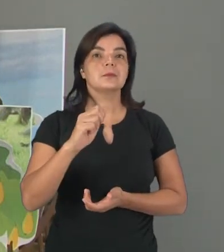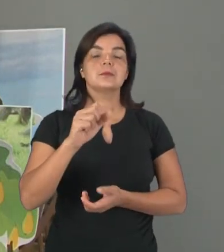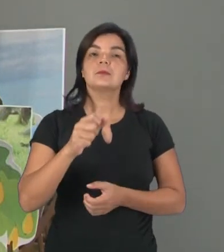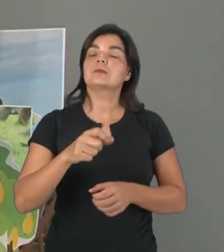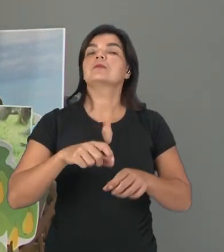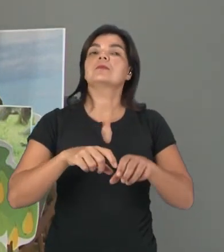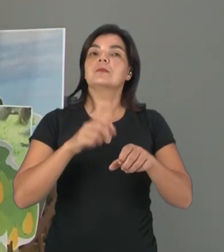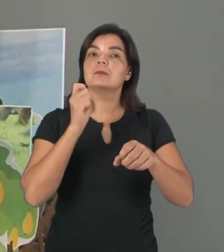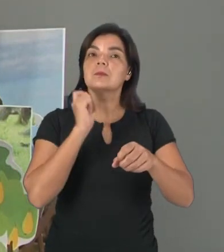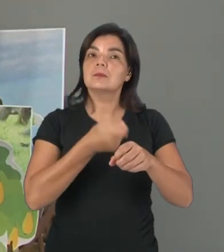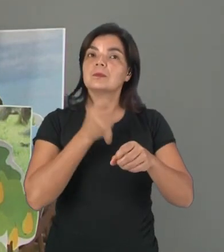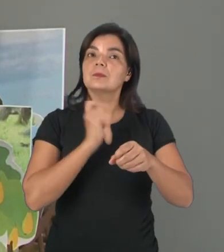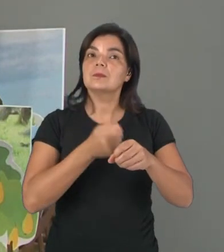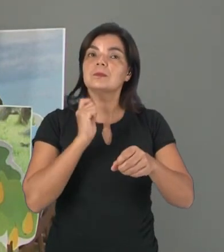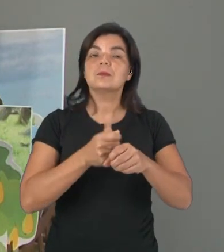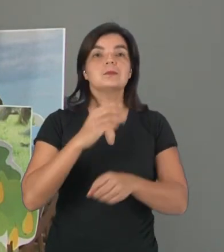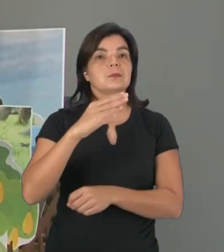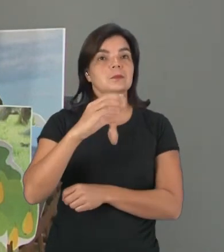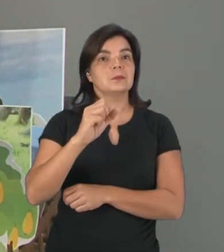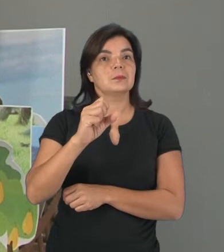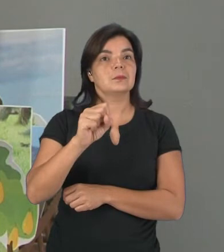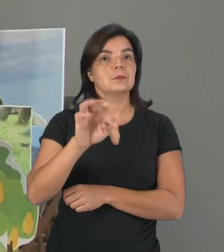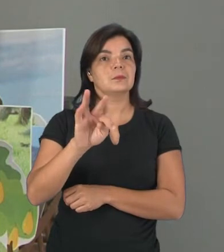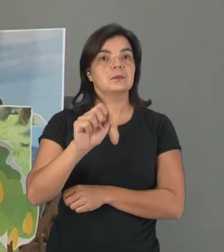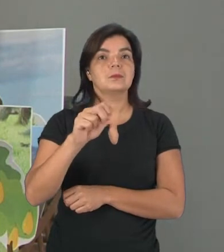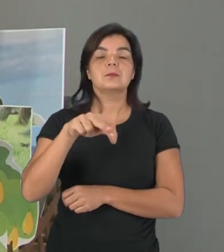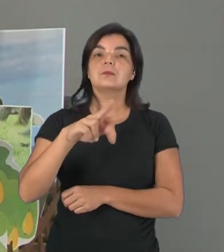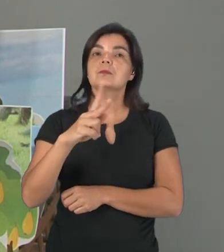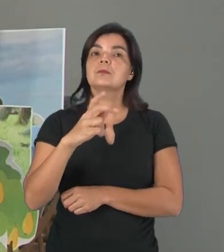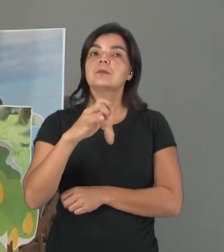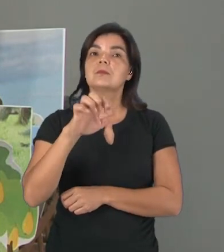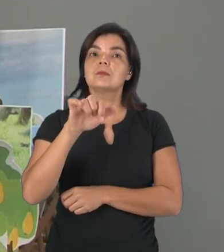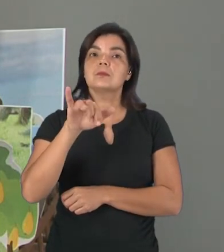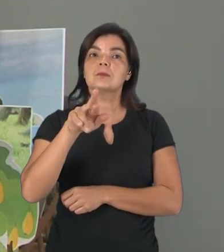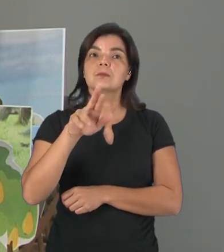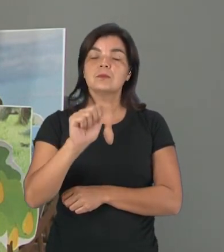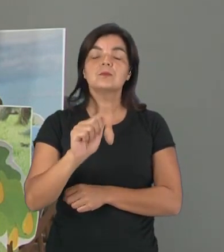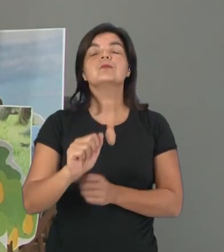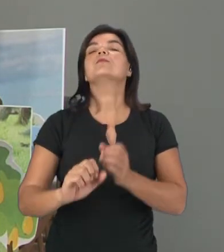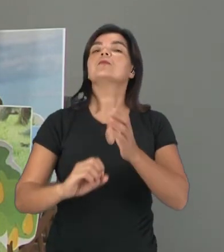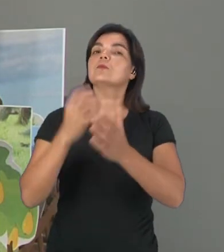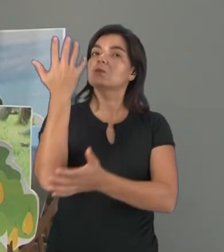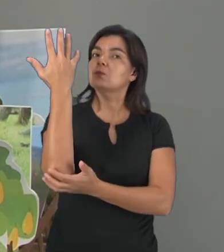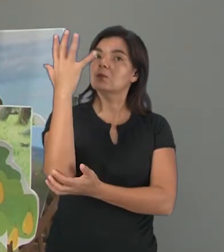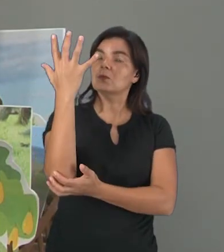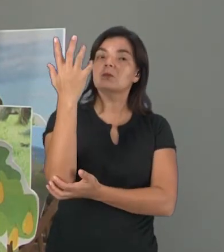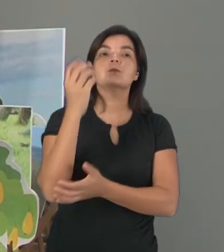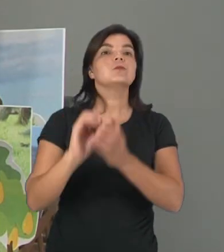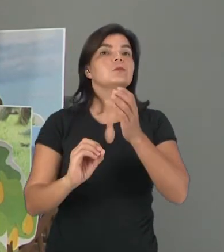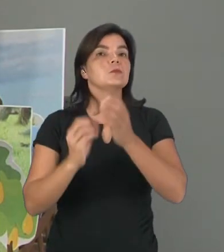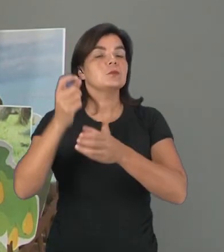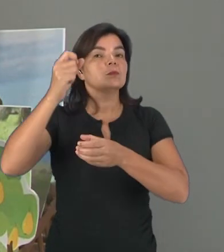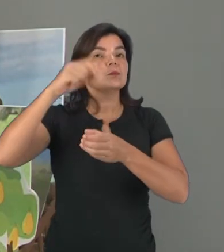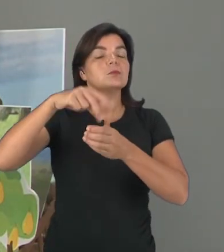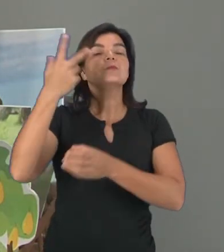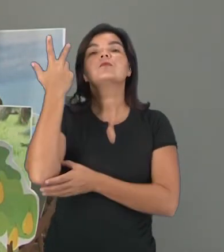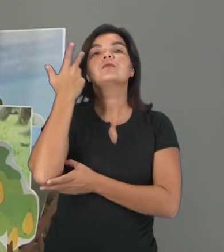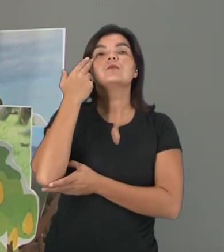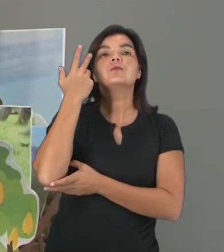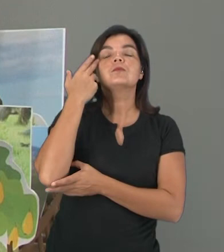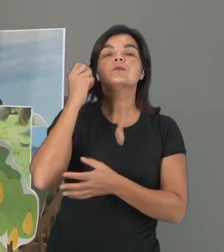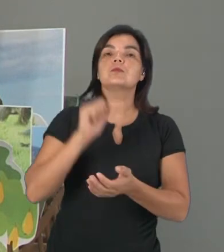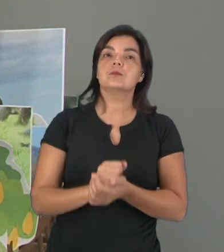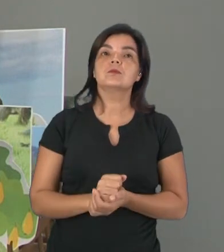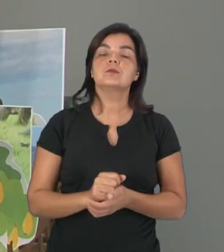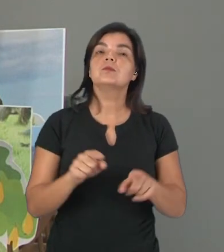A castanheira, ela também é um exemplo de árvore nativa. Ela depende de um ambiente que seja